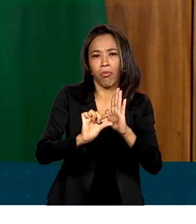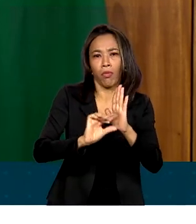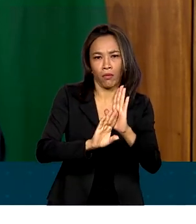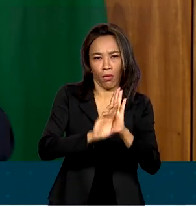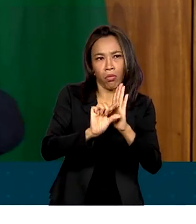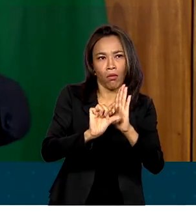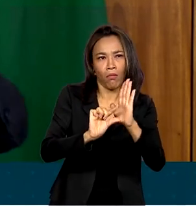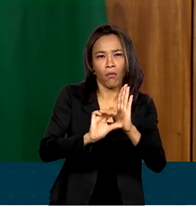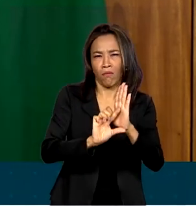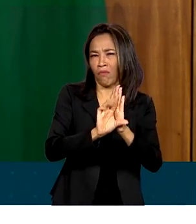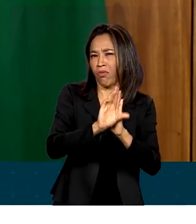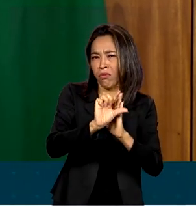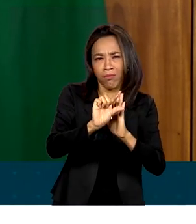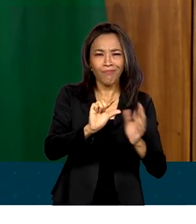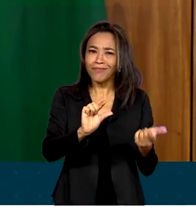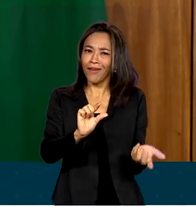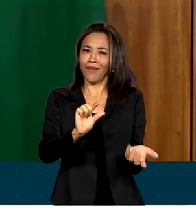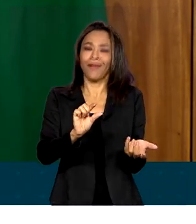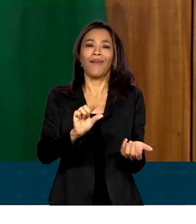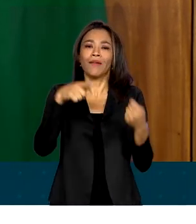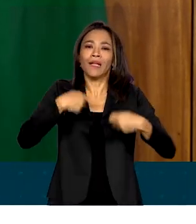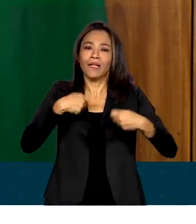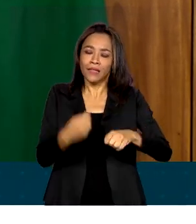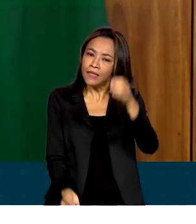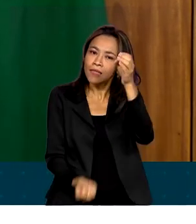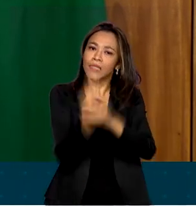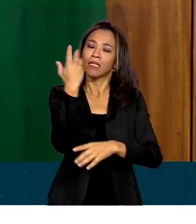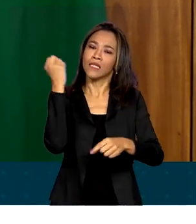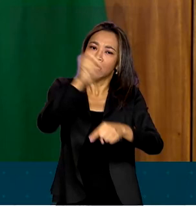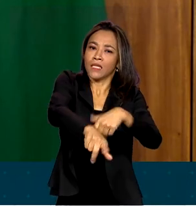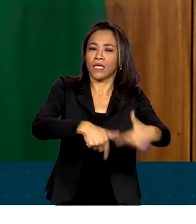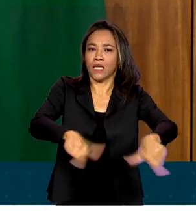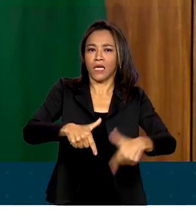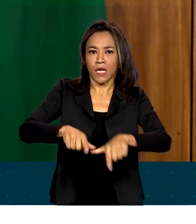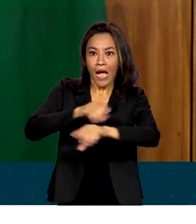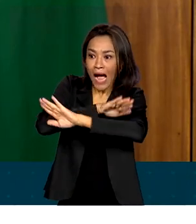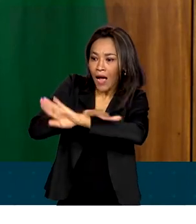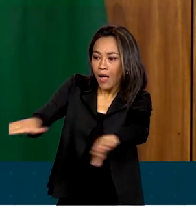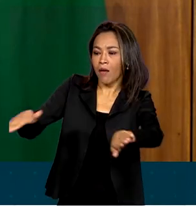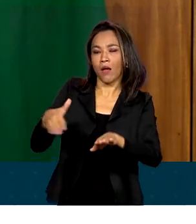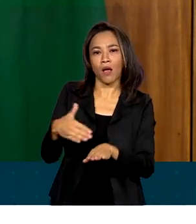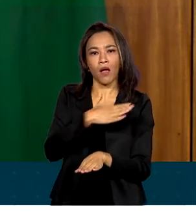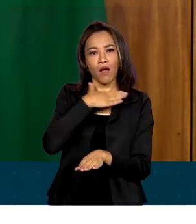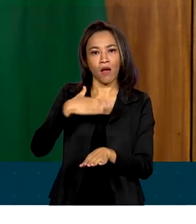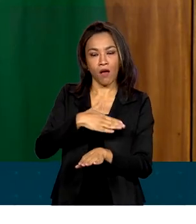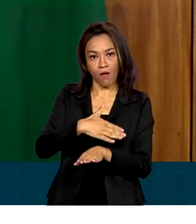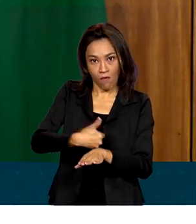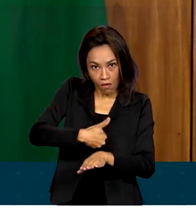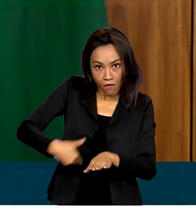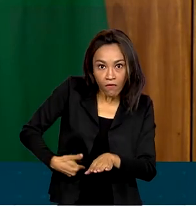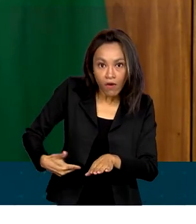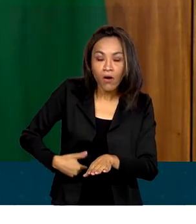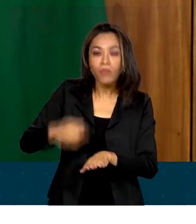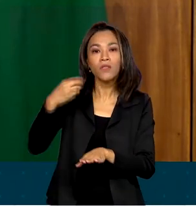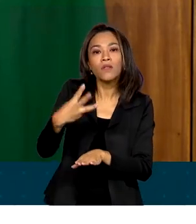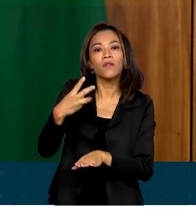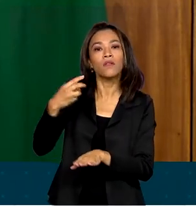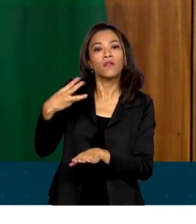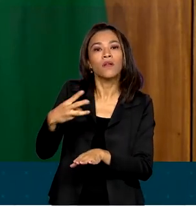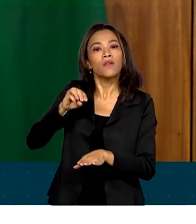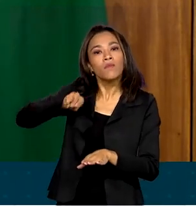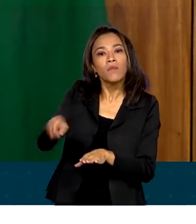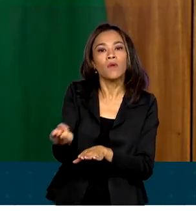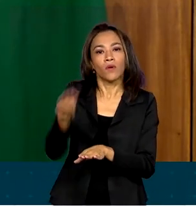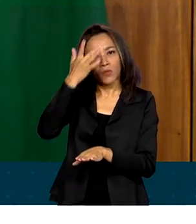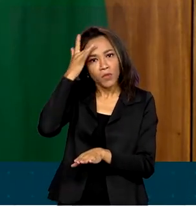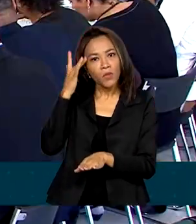pífio, porque esse país precisa gerar emprego. Esse país tem que acabar com a fome de 33 milhões de pessoas. Esse país precisa gerar